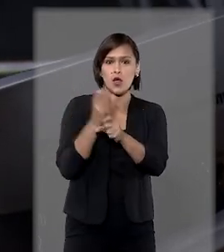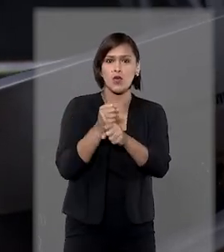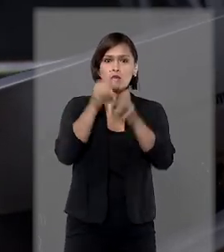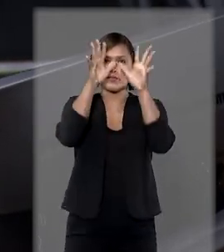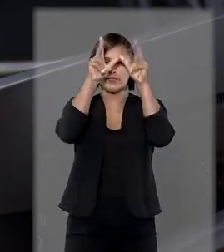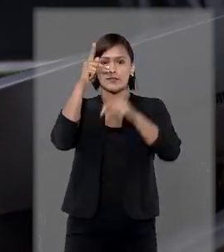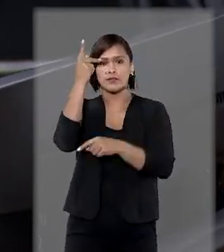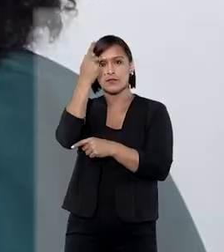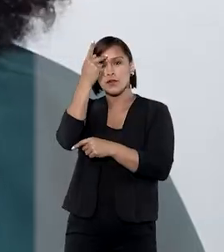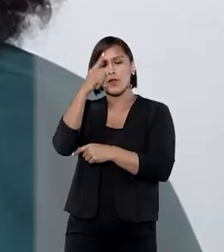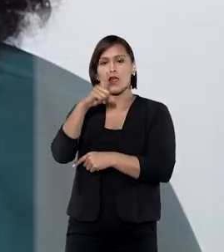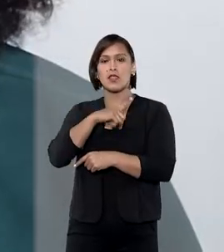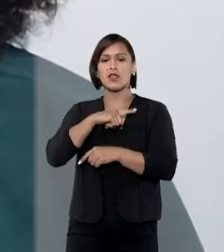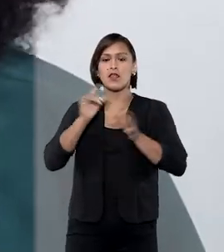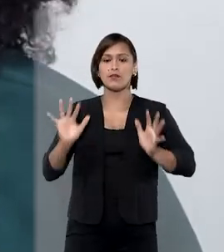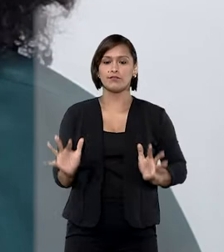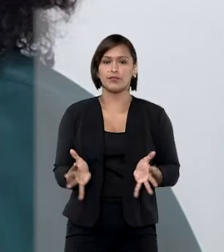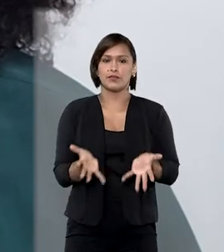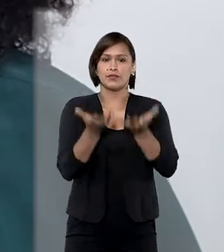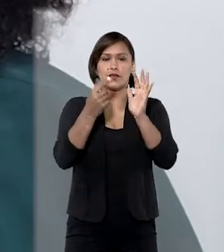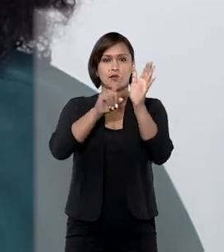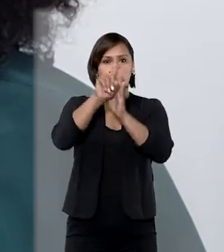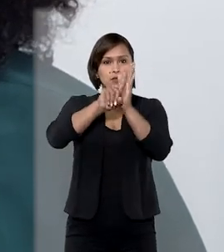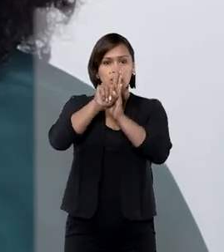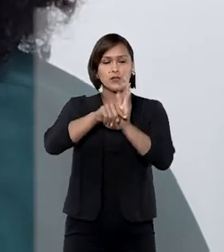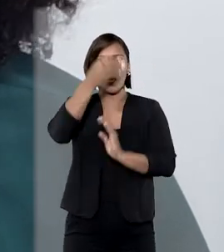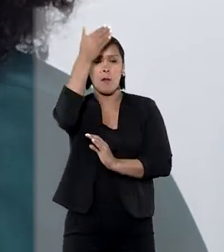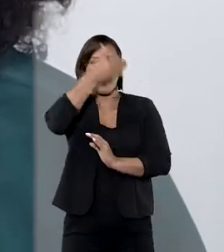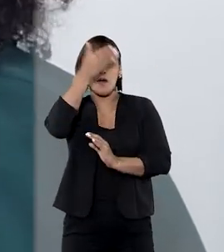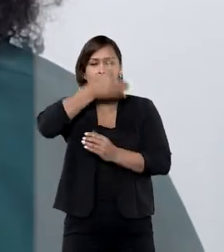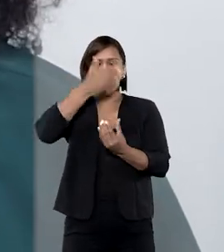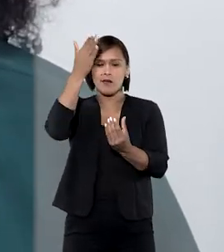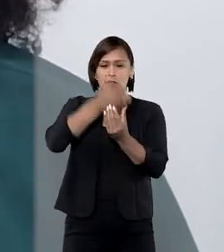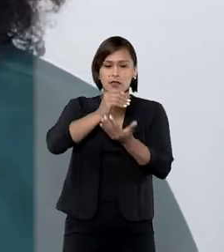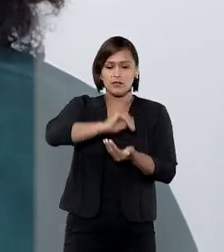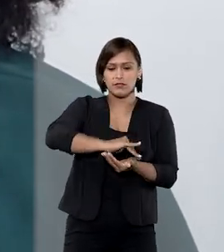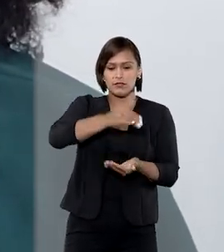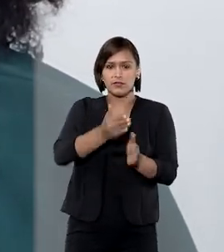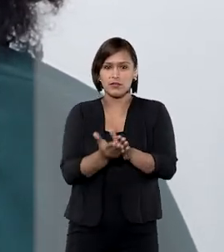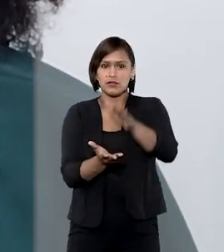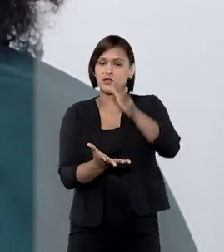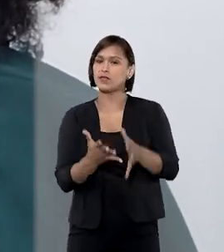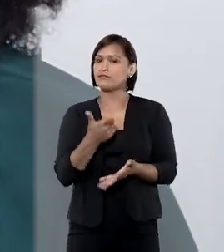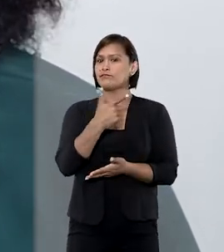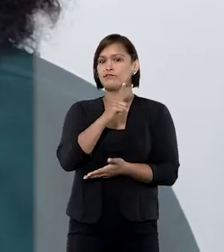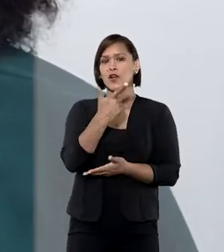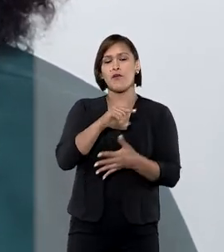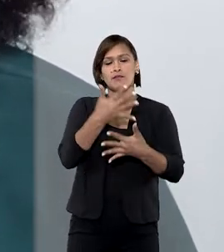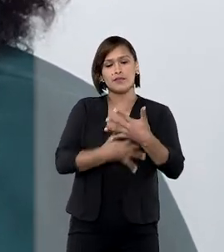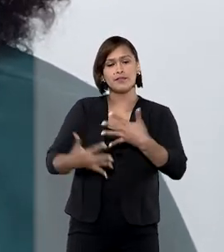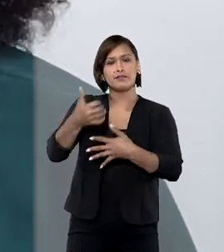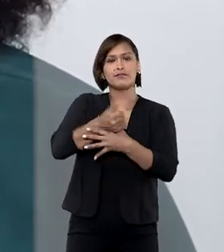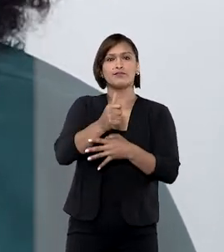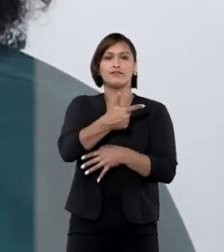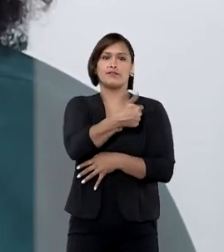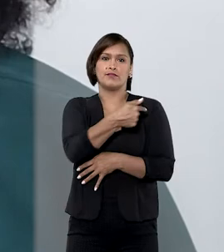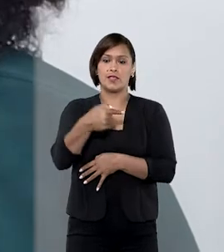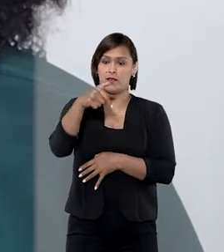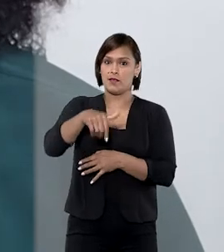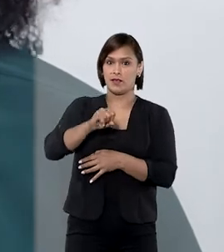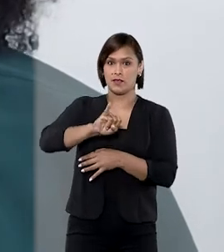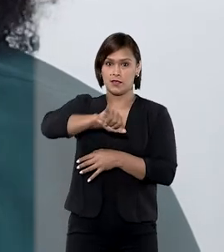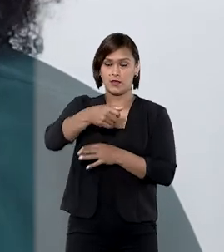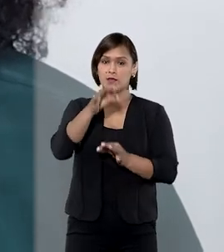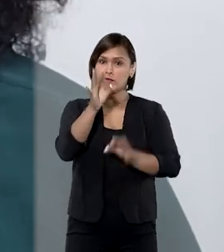do Tribunal Paulista, teria promovido o reexame de provas do processo, o que não é admitido pela súmula 7 do STJ.